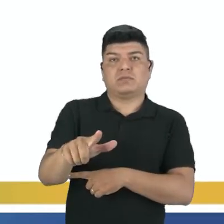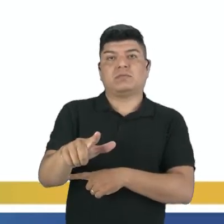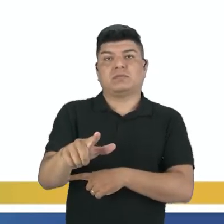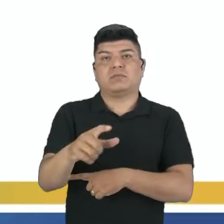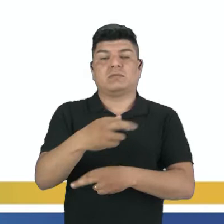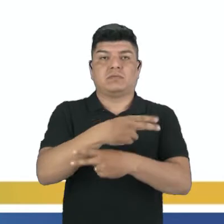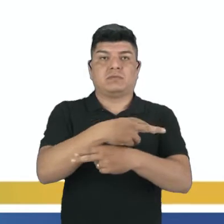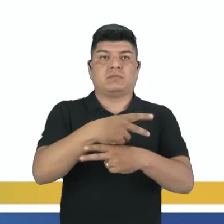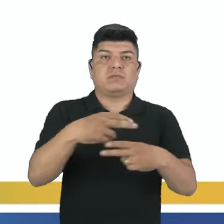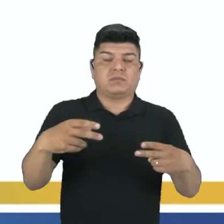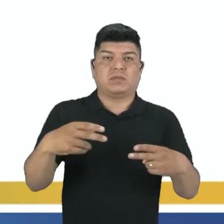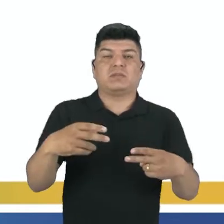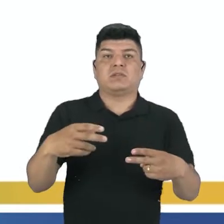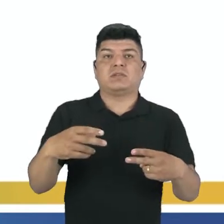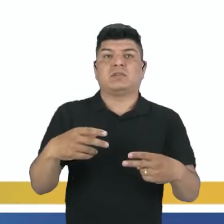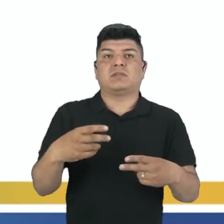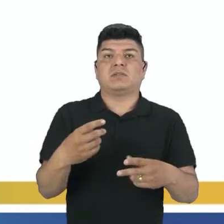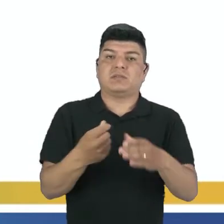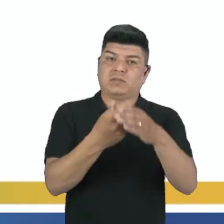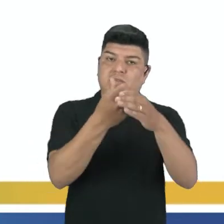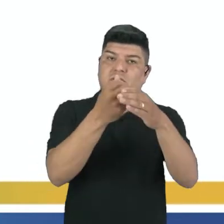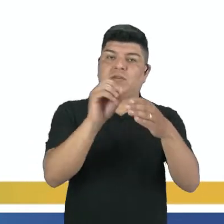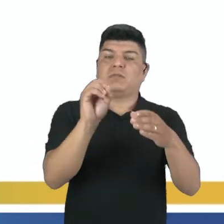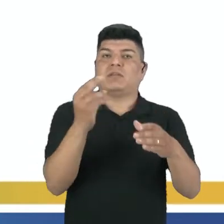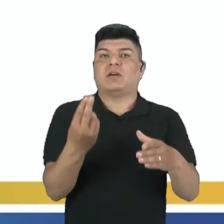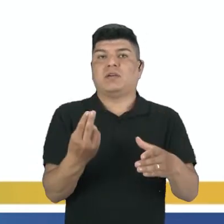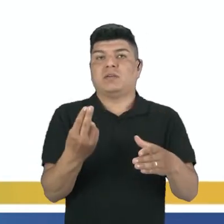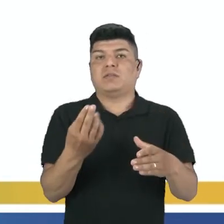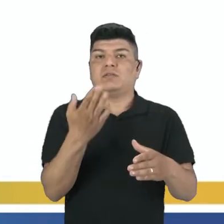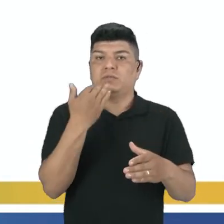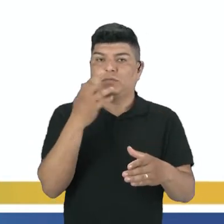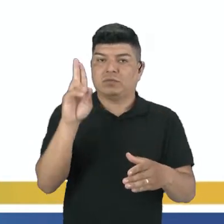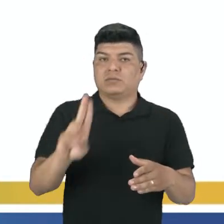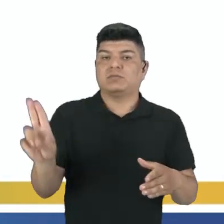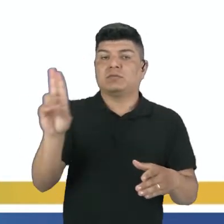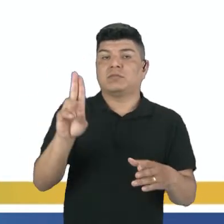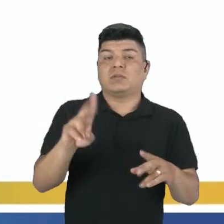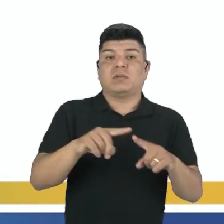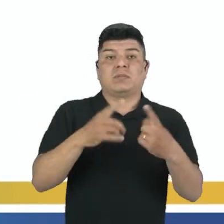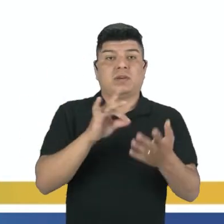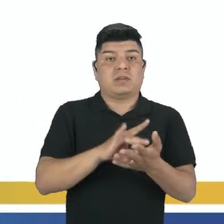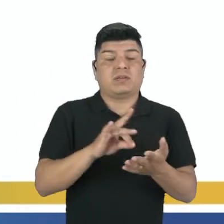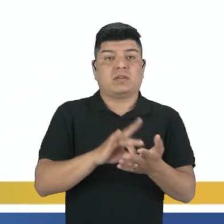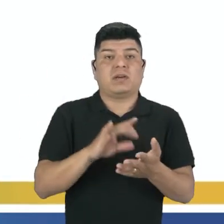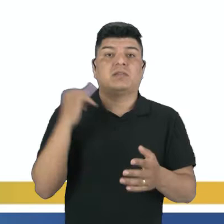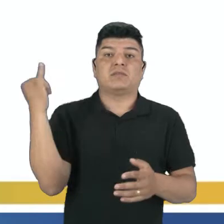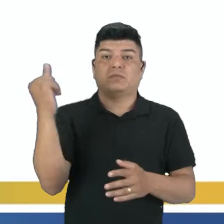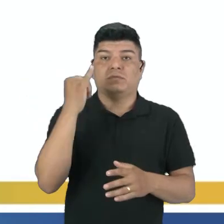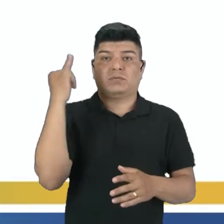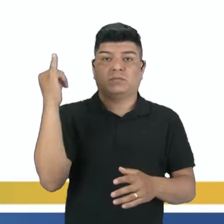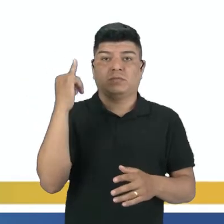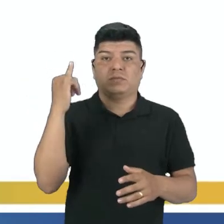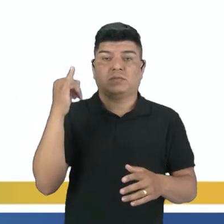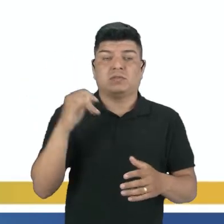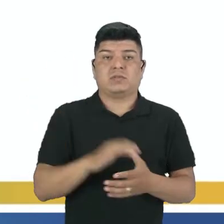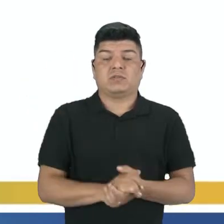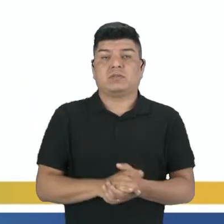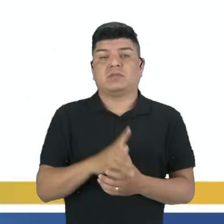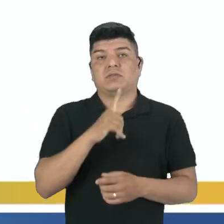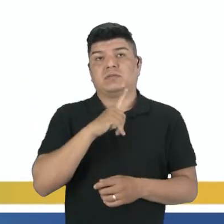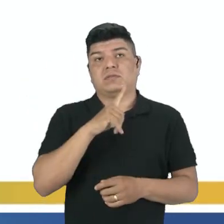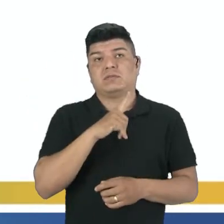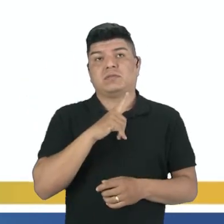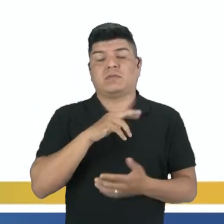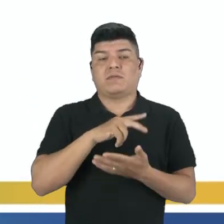dos bens de produção, bens de capital ou bens de consumo. Na realidade, o que importa é que nós temos aí